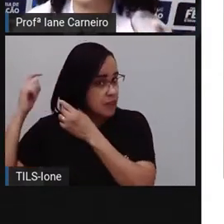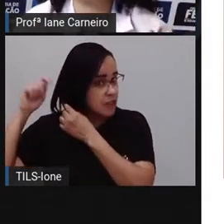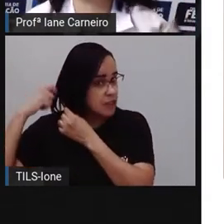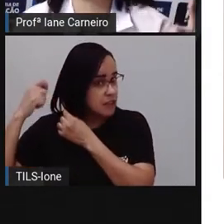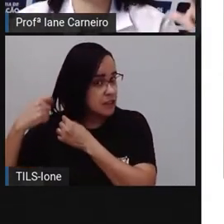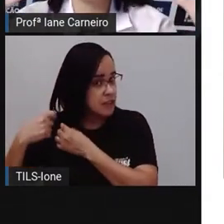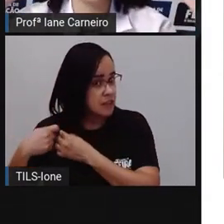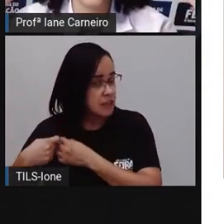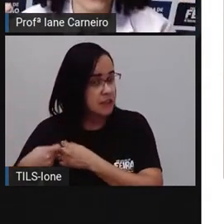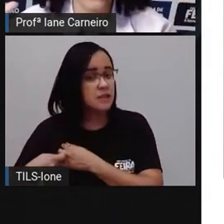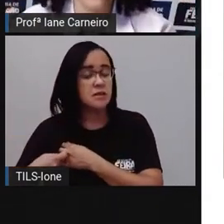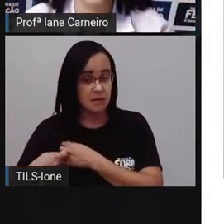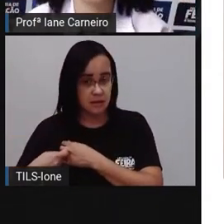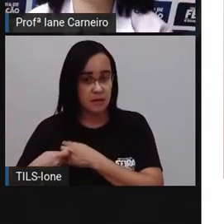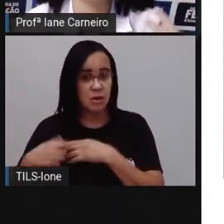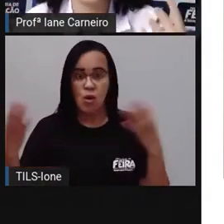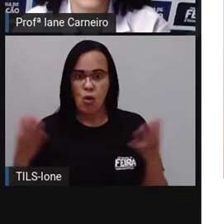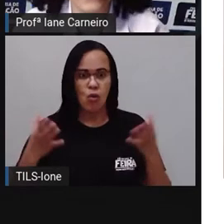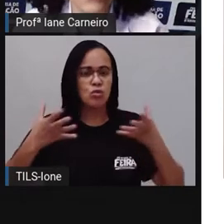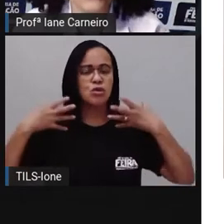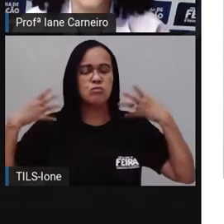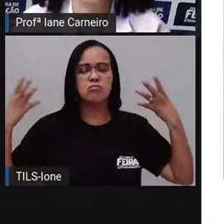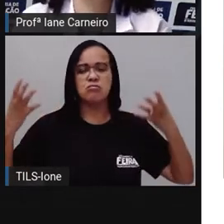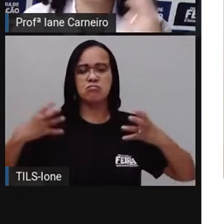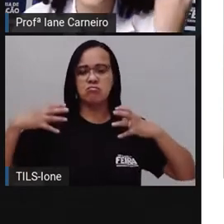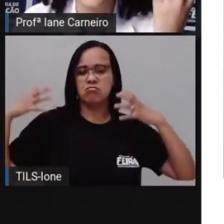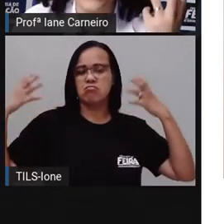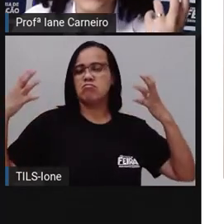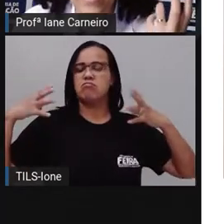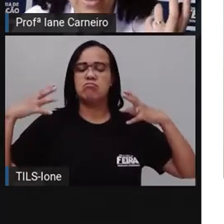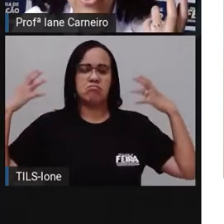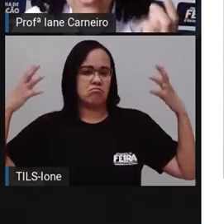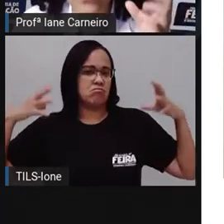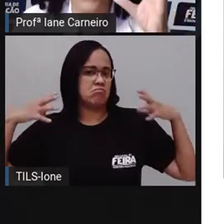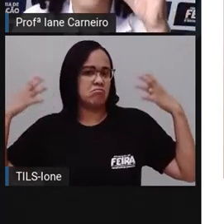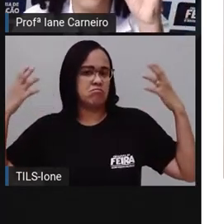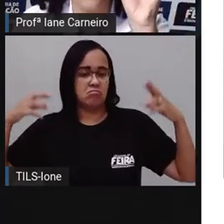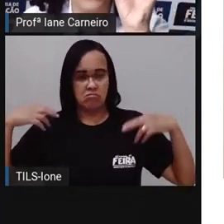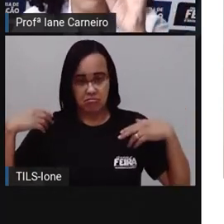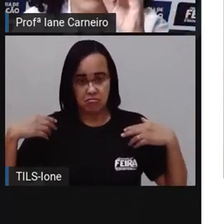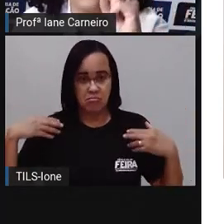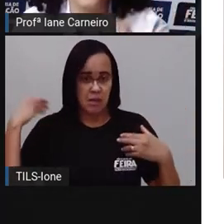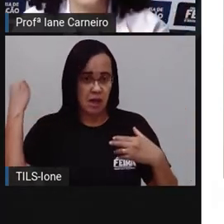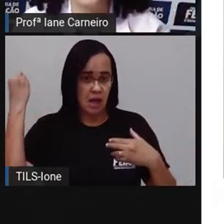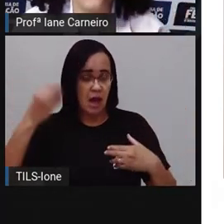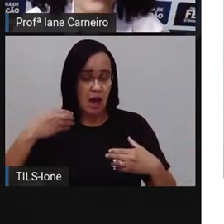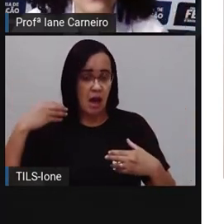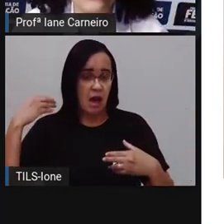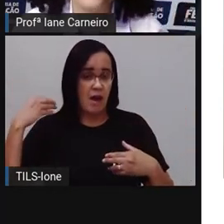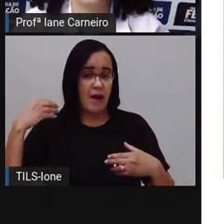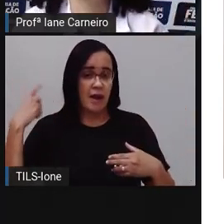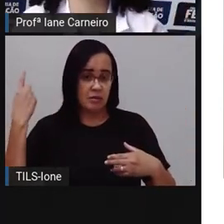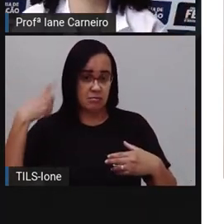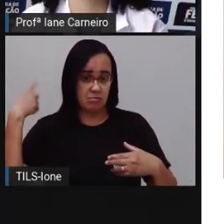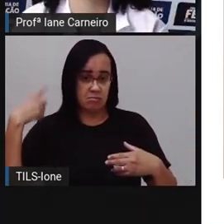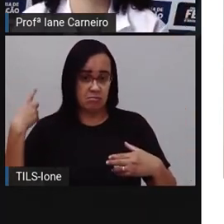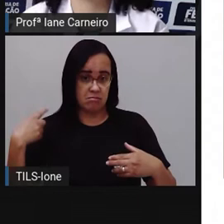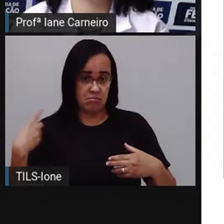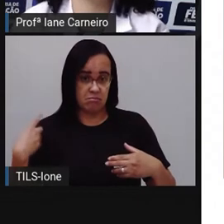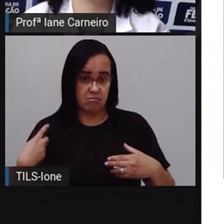dela com o cabelo solto, né? O cabelo crespo, que tem os cachinhos, ó, mas são bem mais fechadinhos, né?